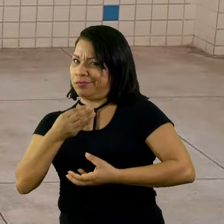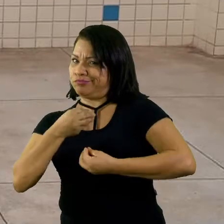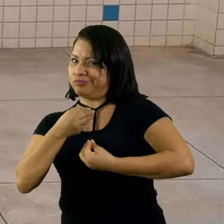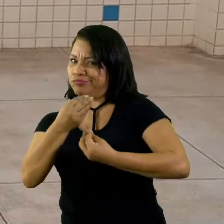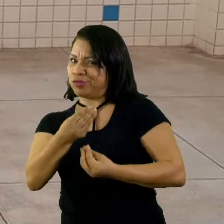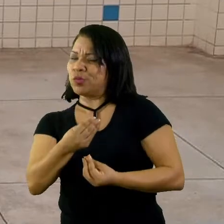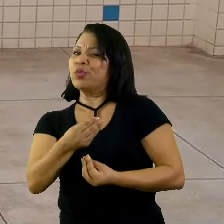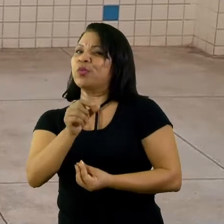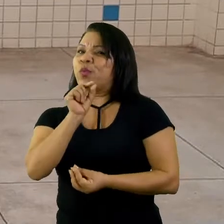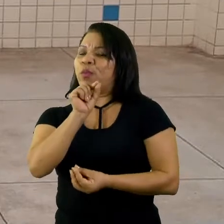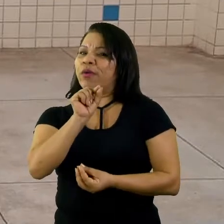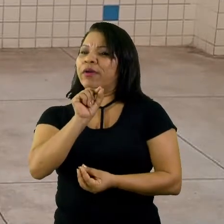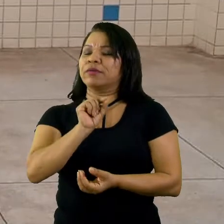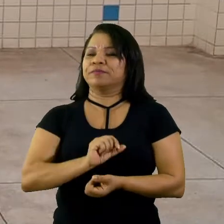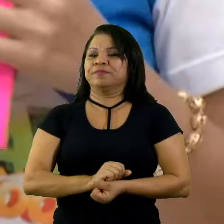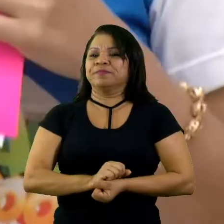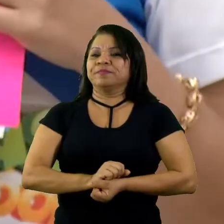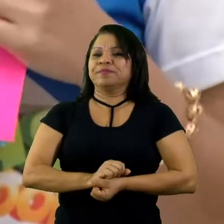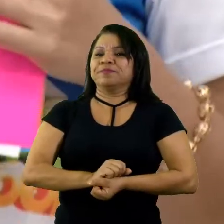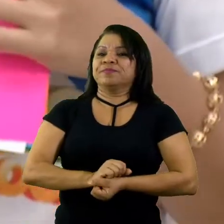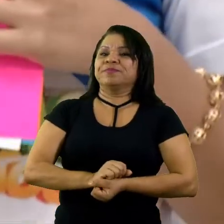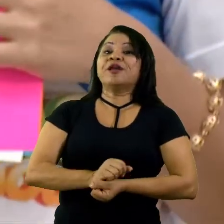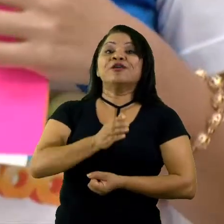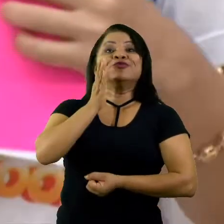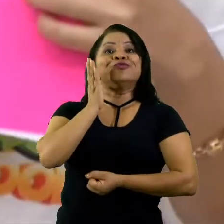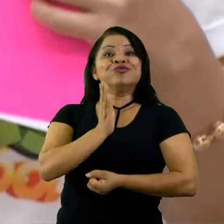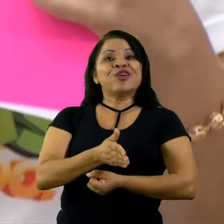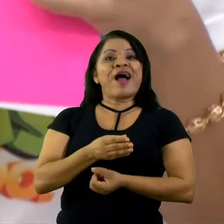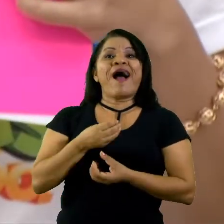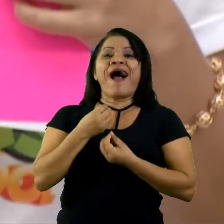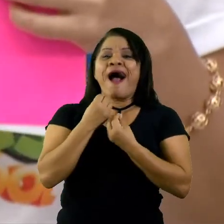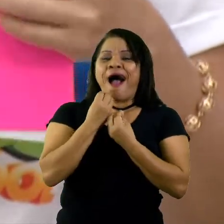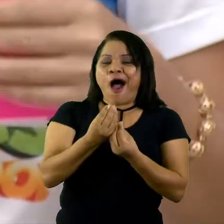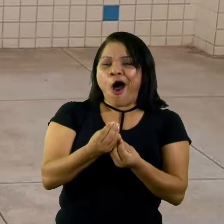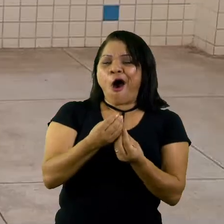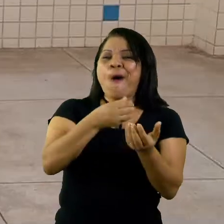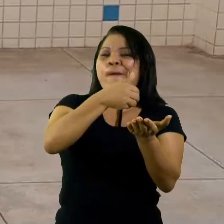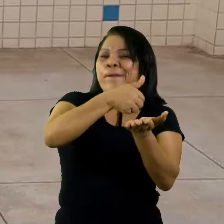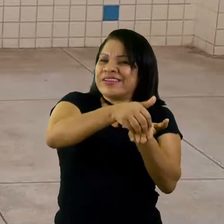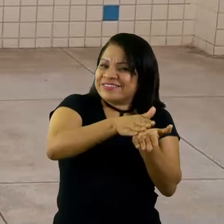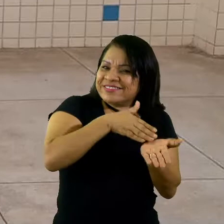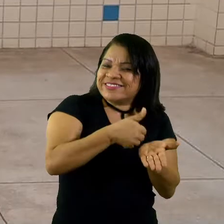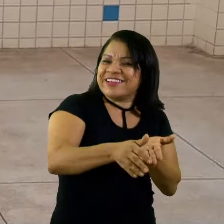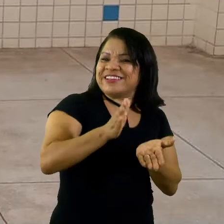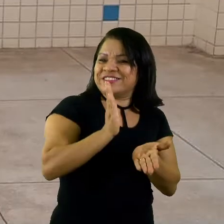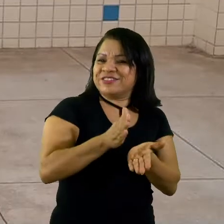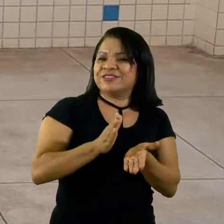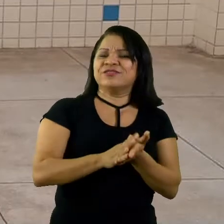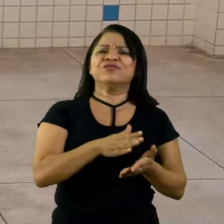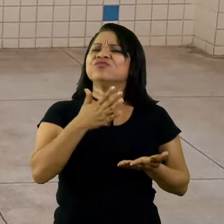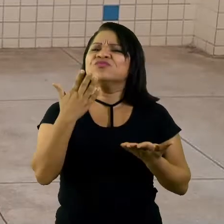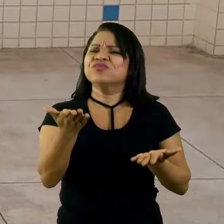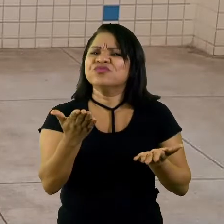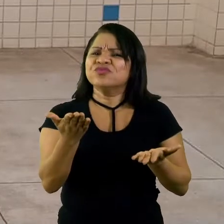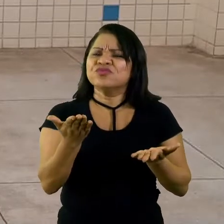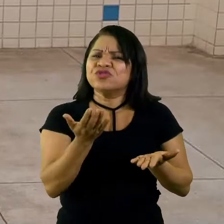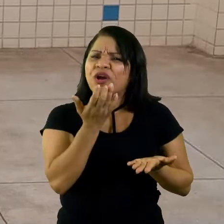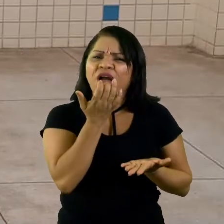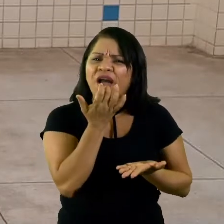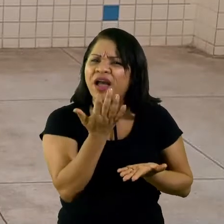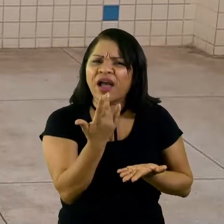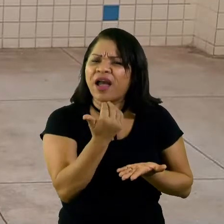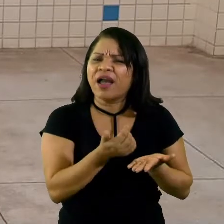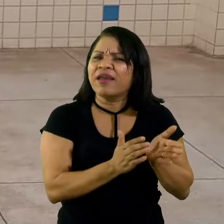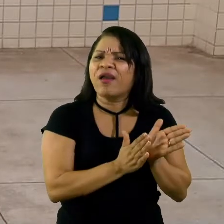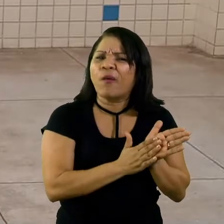Para facilitar, eu já trouxe aqui já pintadinho. Olha só. Que legal. Que cor que é essa daqui? Eu vou perguntando e vocês vão tentando